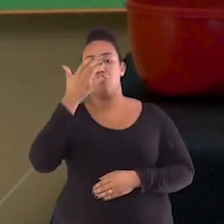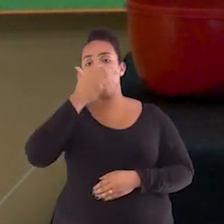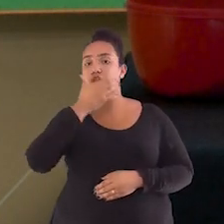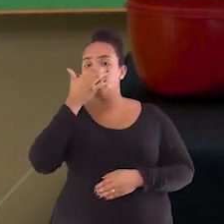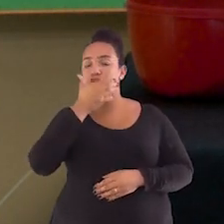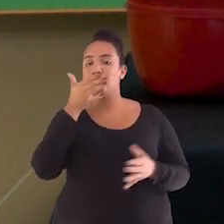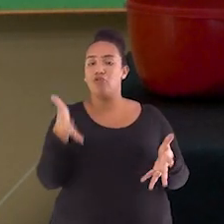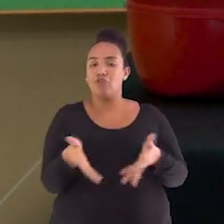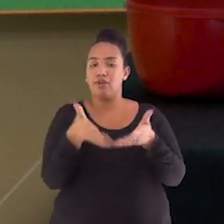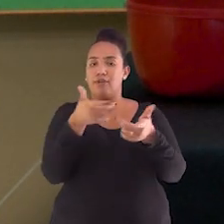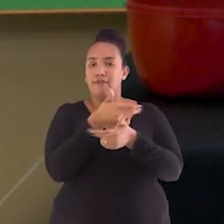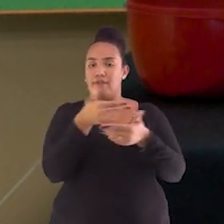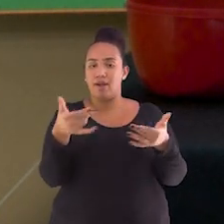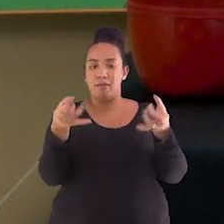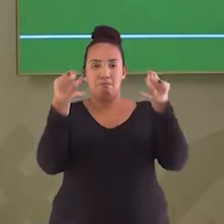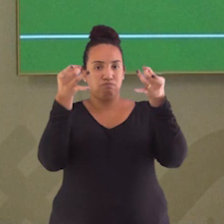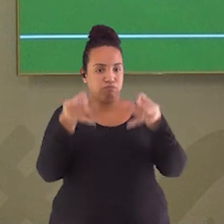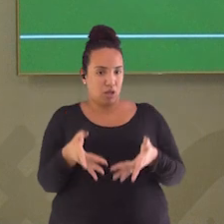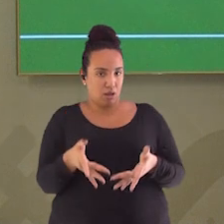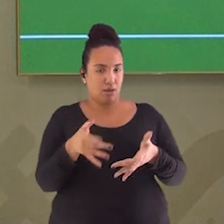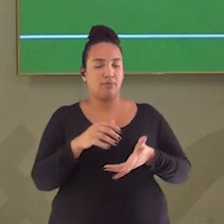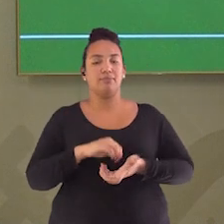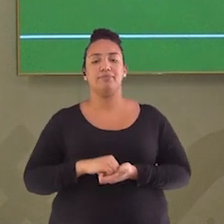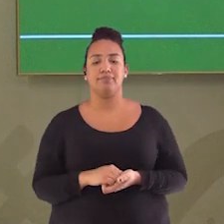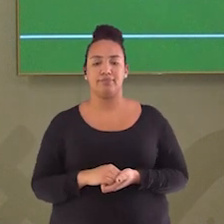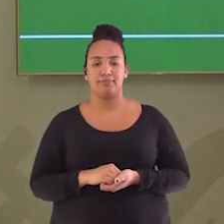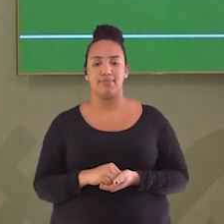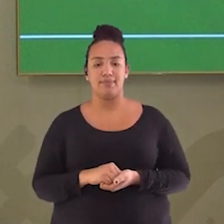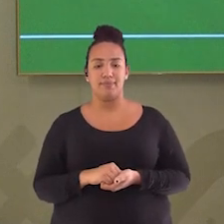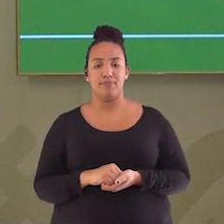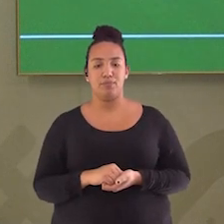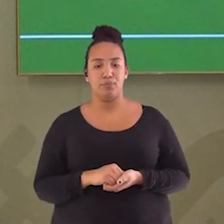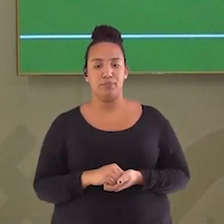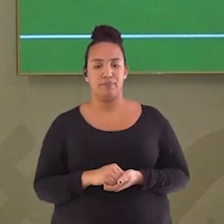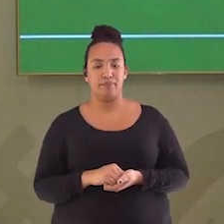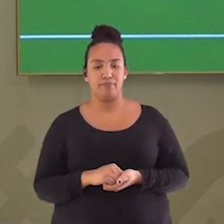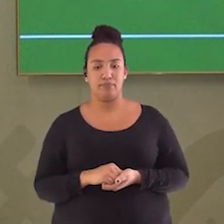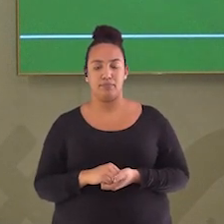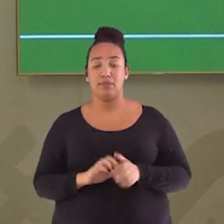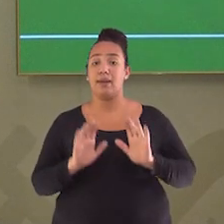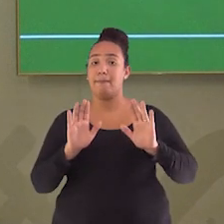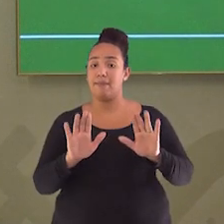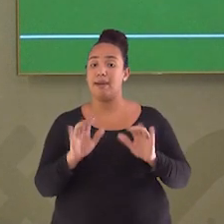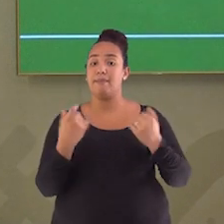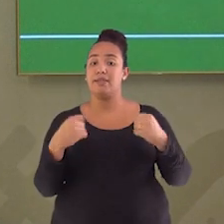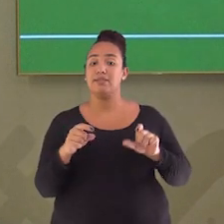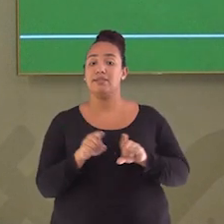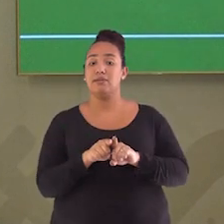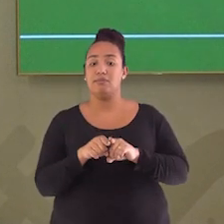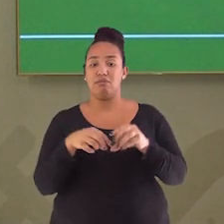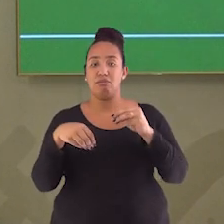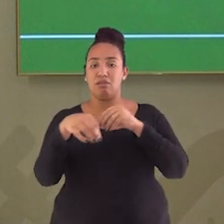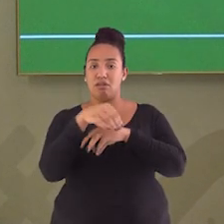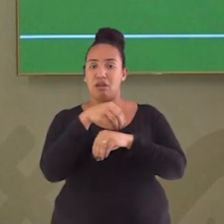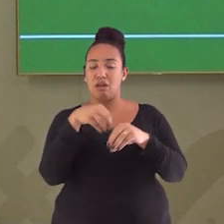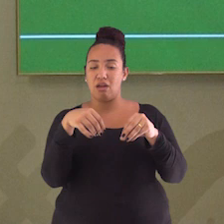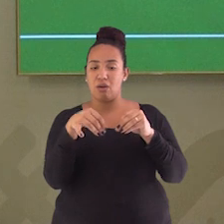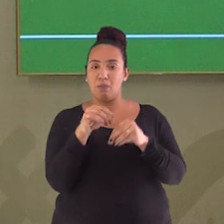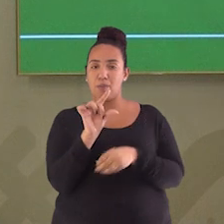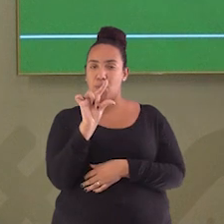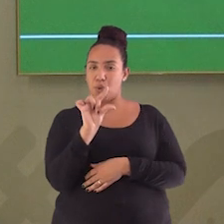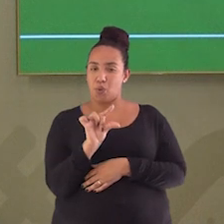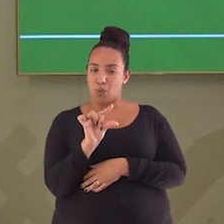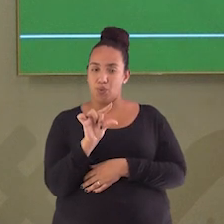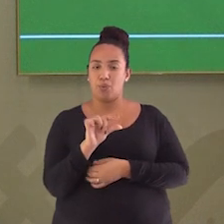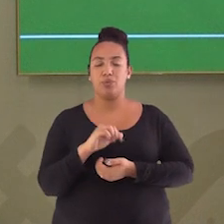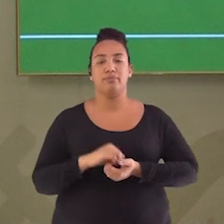cascas de verdura, casca de fruta que eu tenho aqui. Só que eu tenho que colocar uma camadinha de terra antes disso, porque